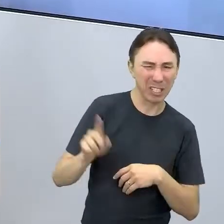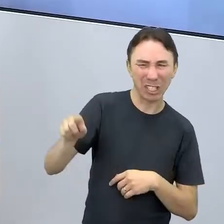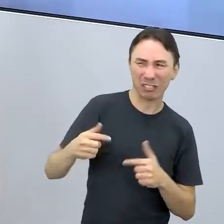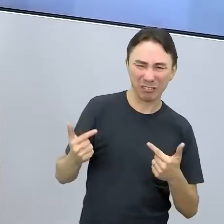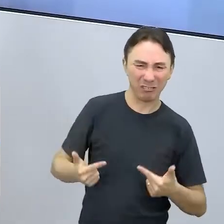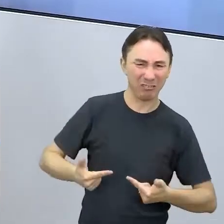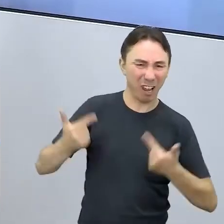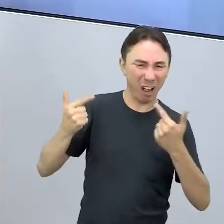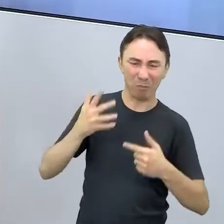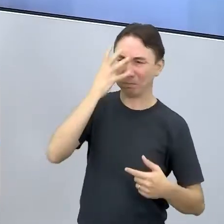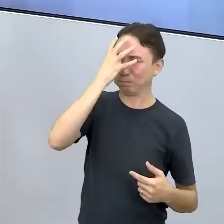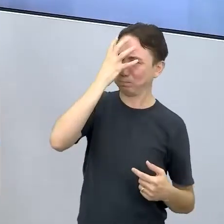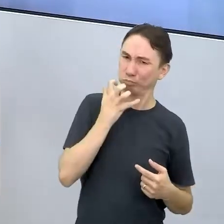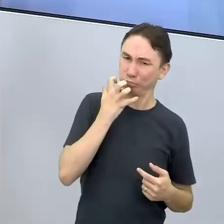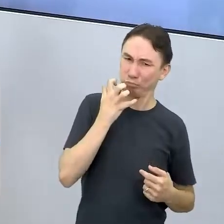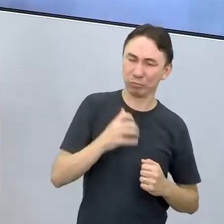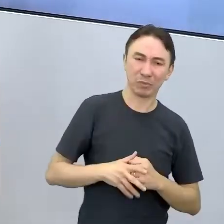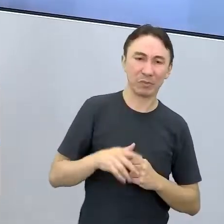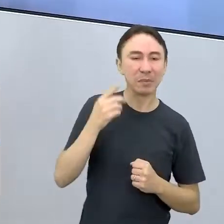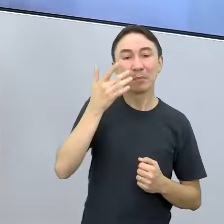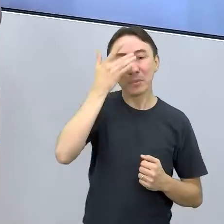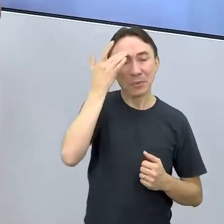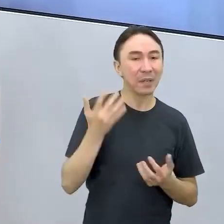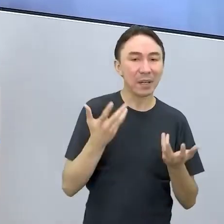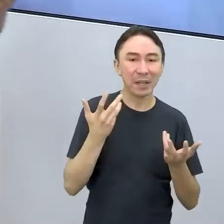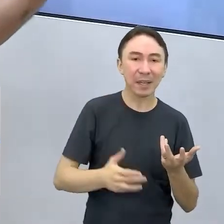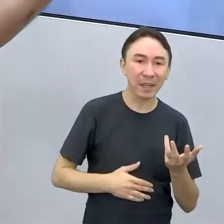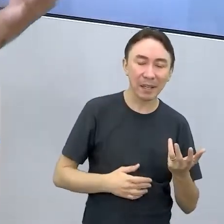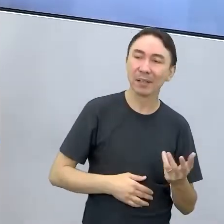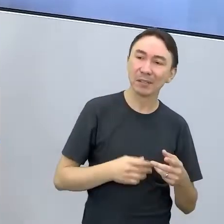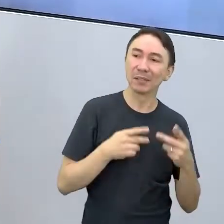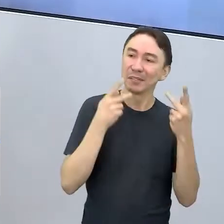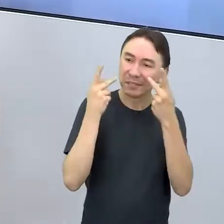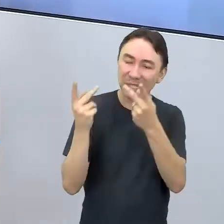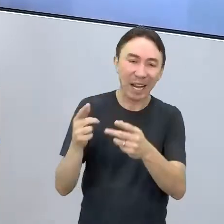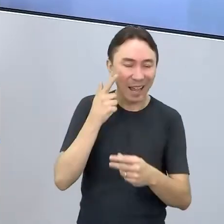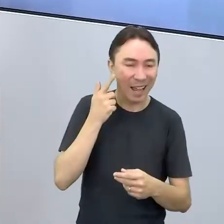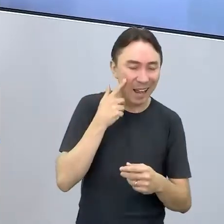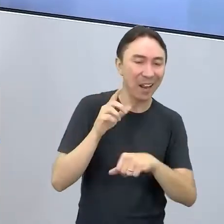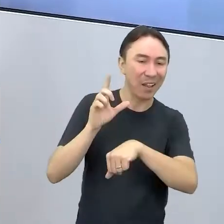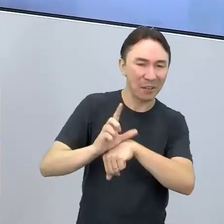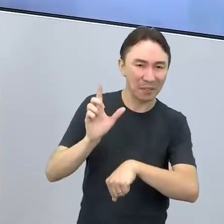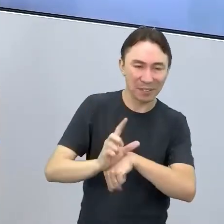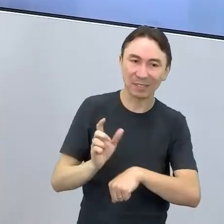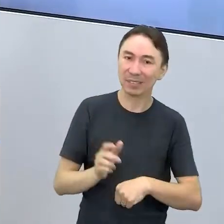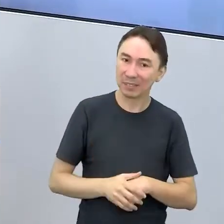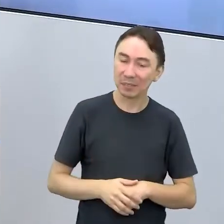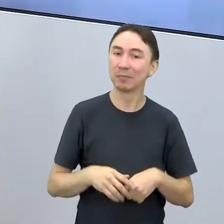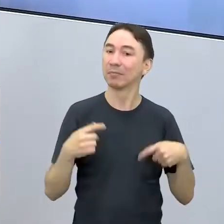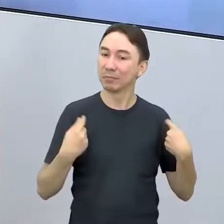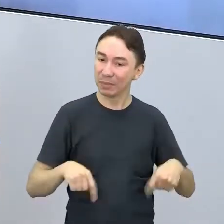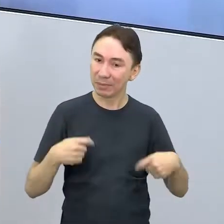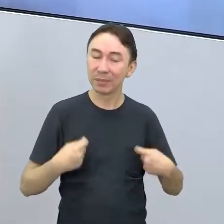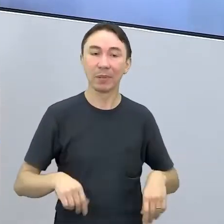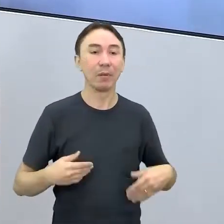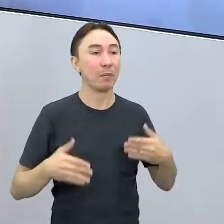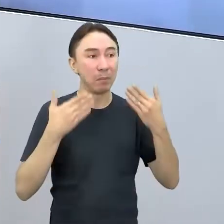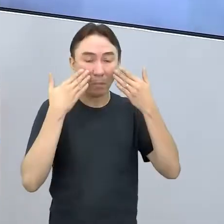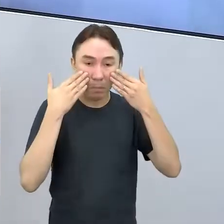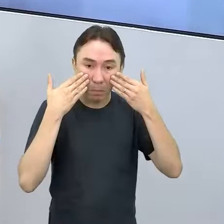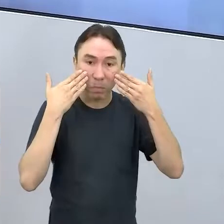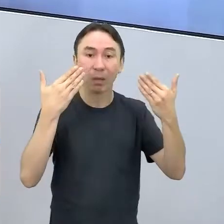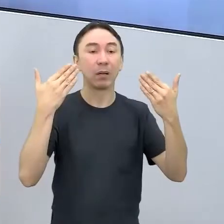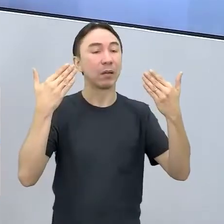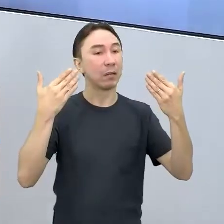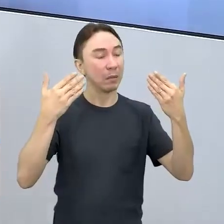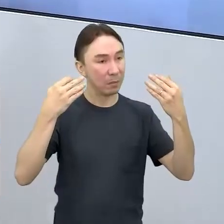um sorvete e ver a sua cara sabendo que você não é um cara que trabalhou essa ideia do branding pessoal? É importantíssimo, né? Lembre-se que uma